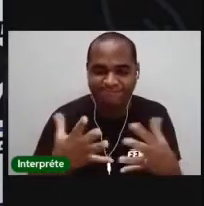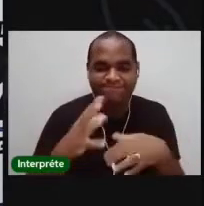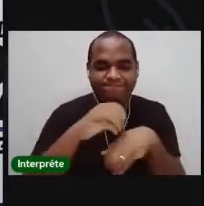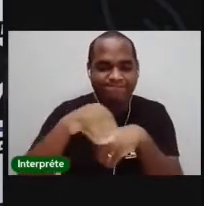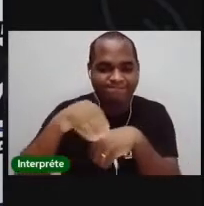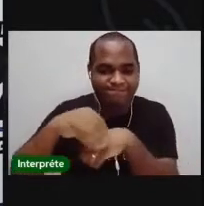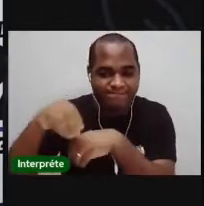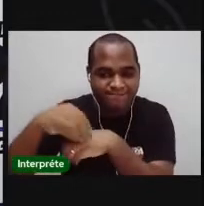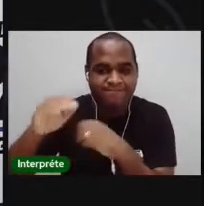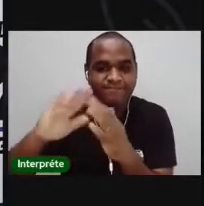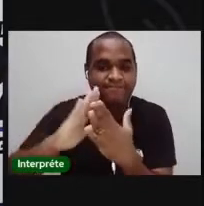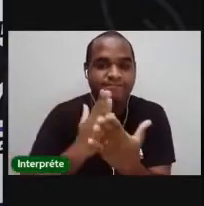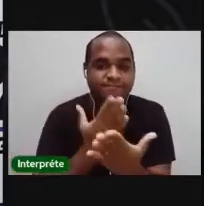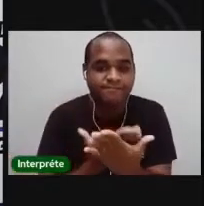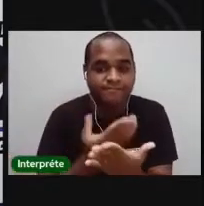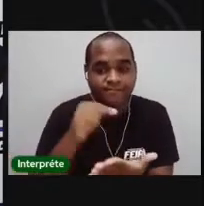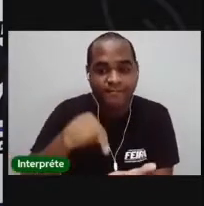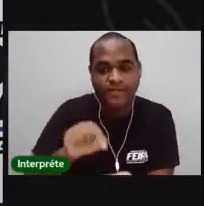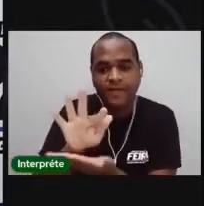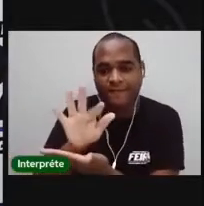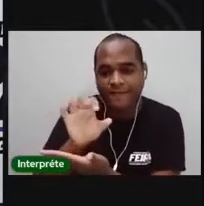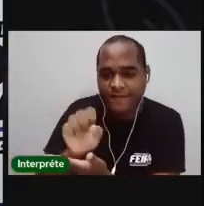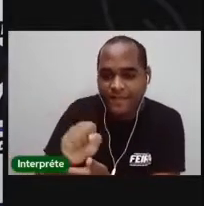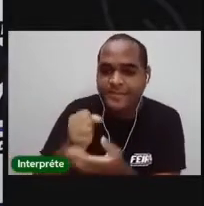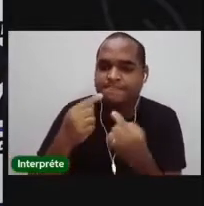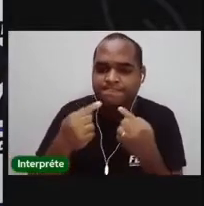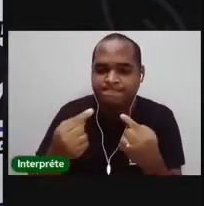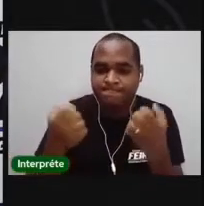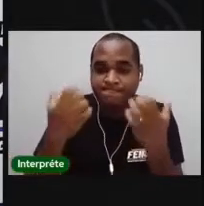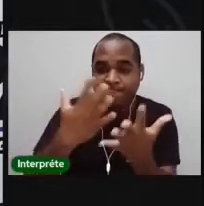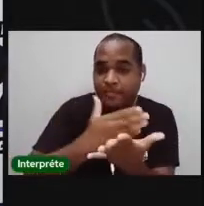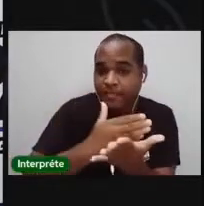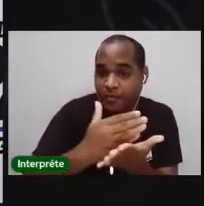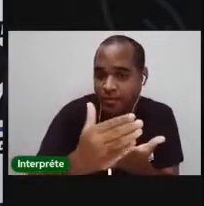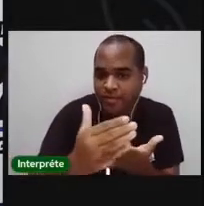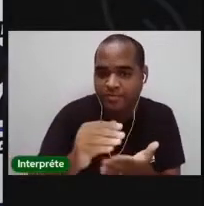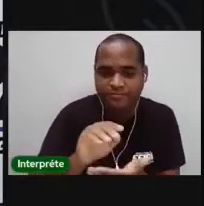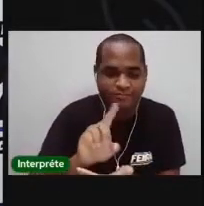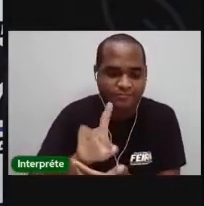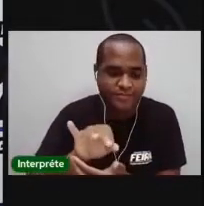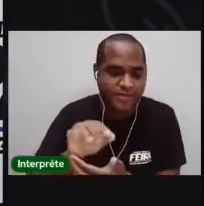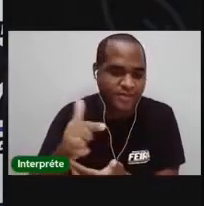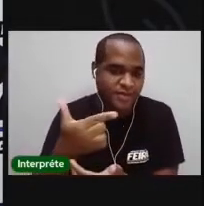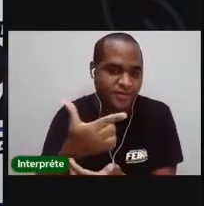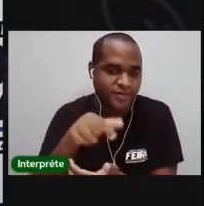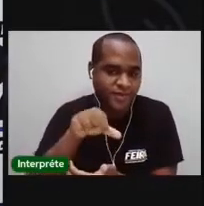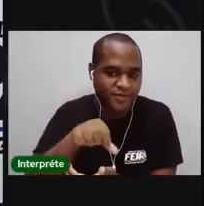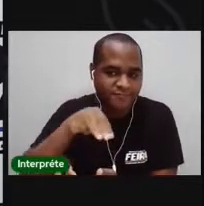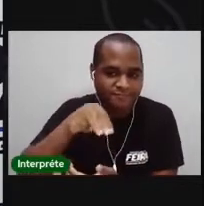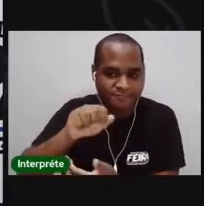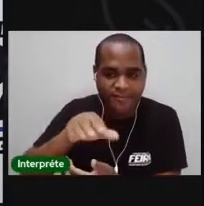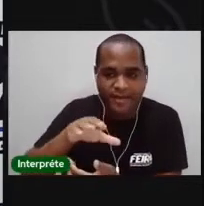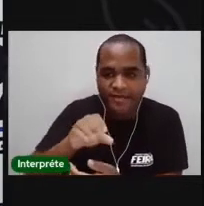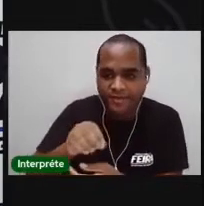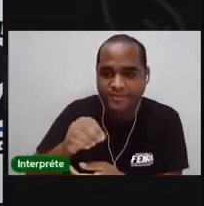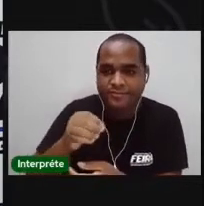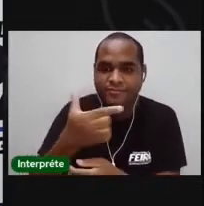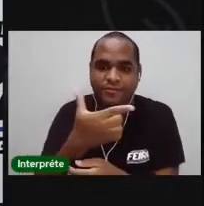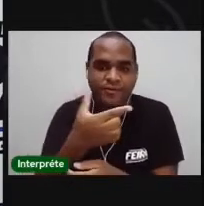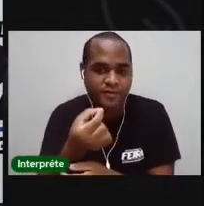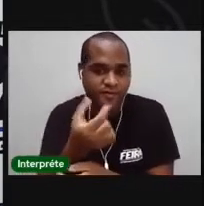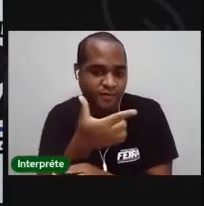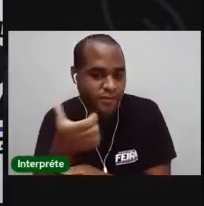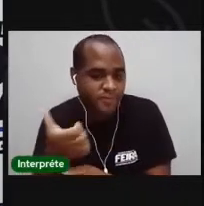Municipal de Ensino de Feira de Santana recomeçou as suas atividades no dia 29 de março. Nesse